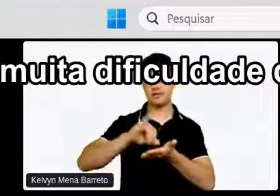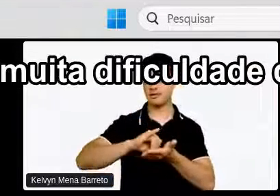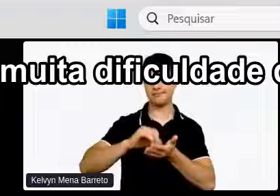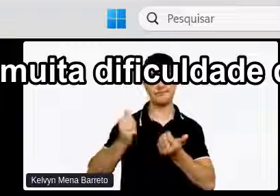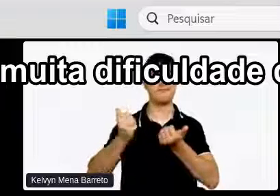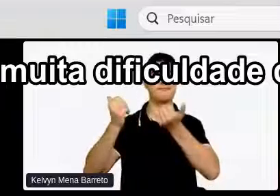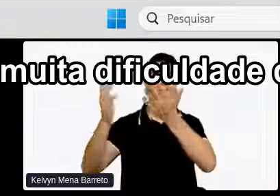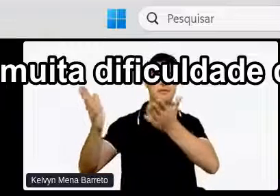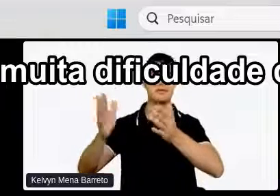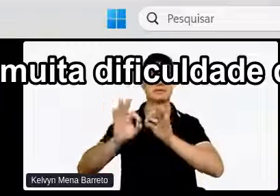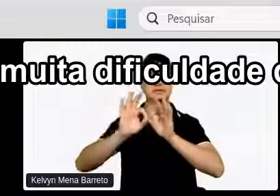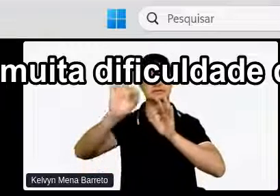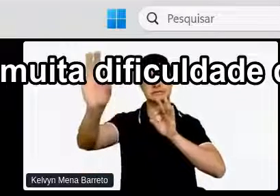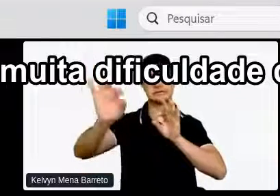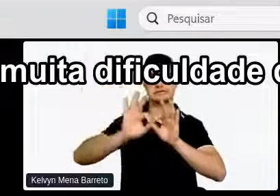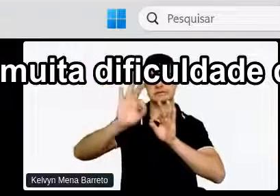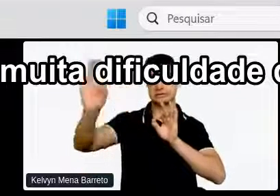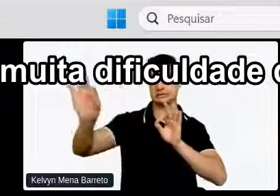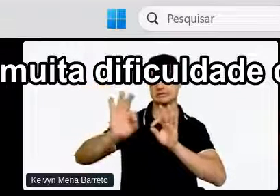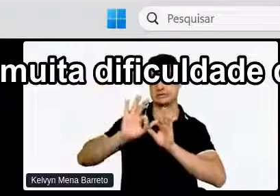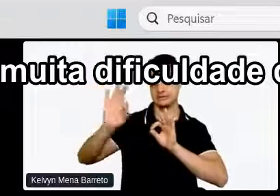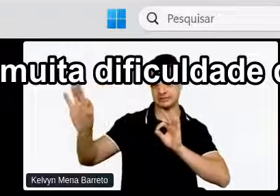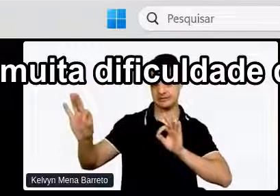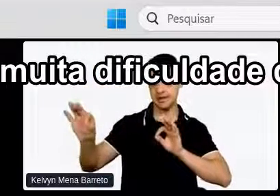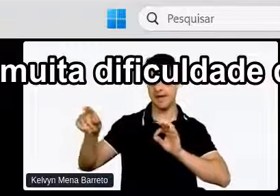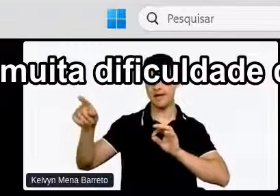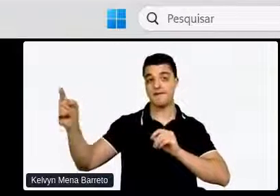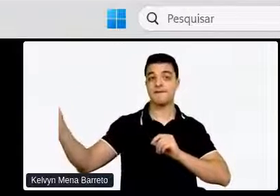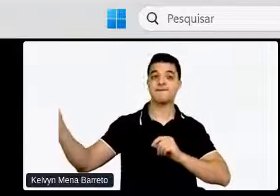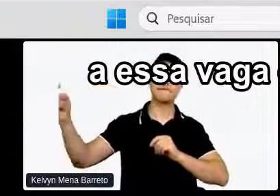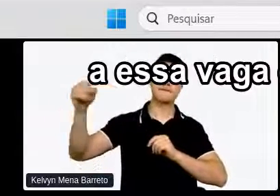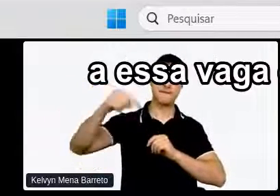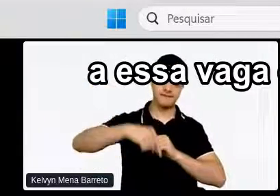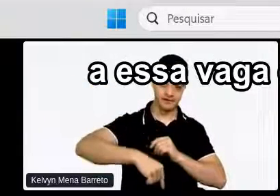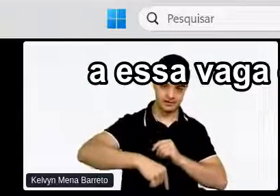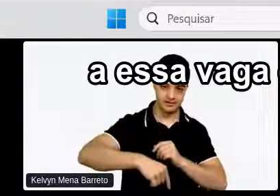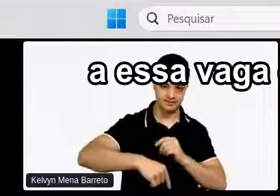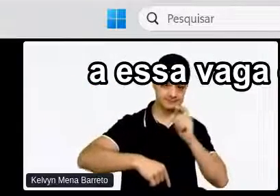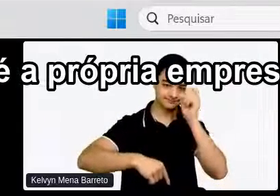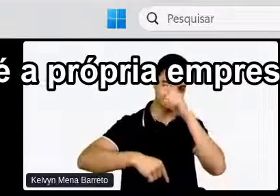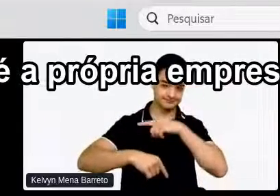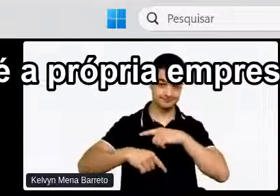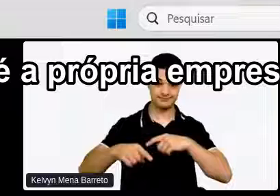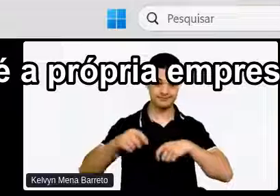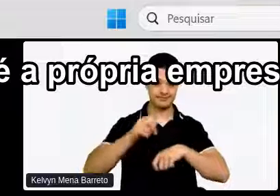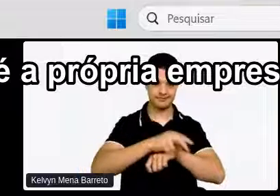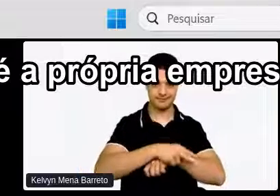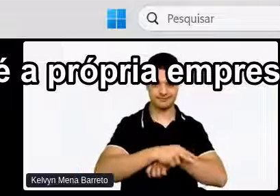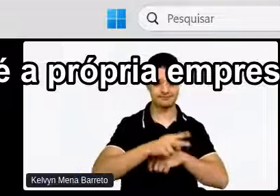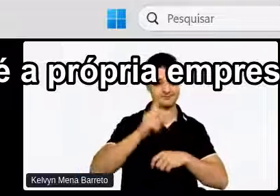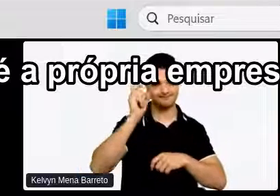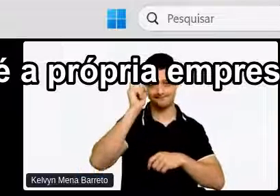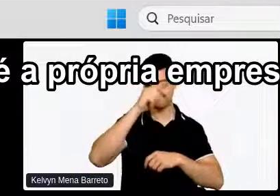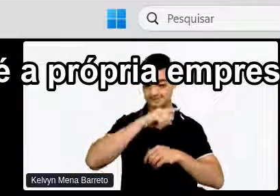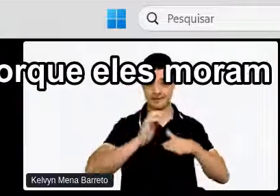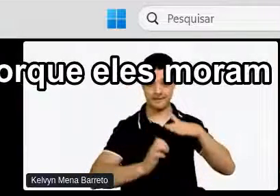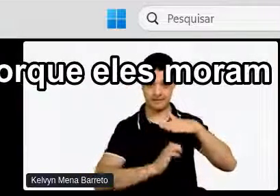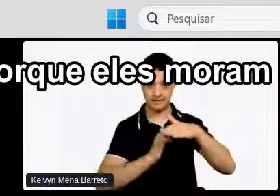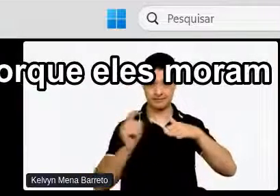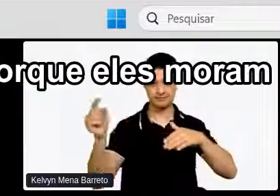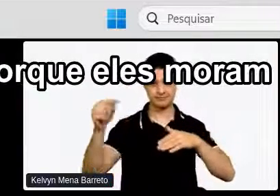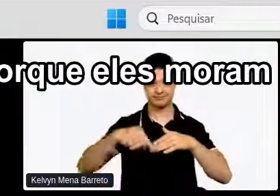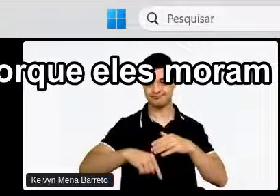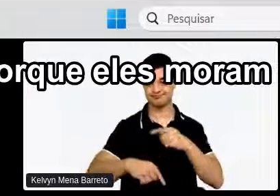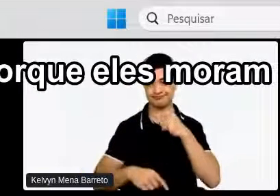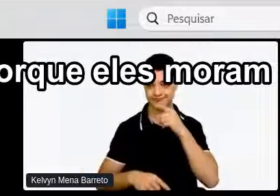muita dificuldade De ter acesso, por exemplo A essa vaga de emprego E até a própria empresa Acaba não querendo Porque